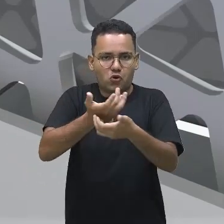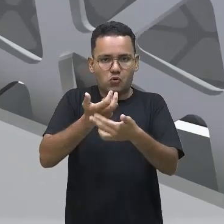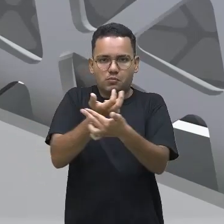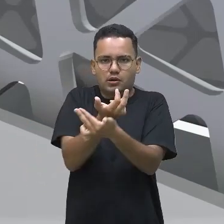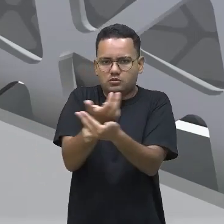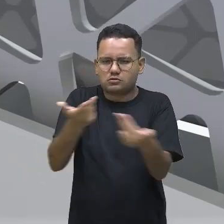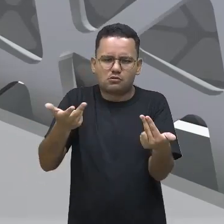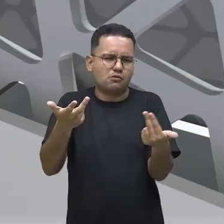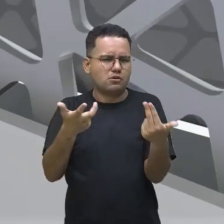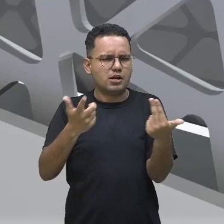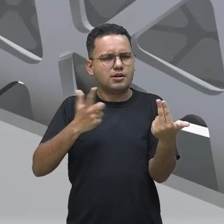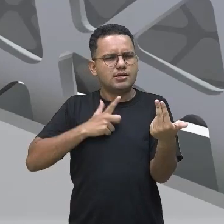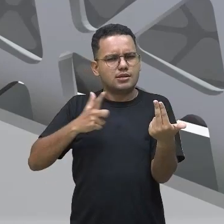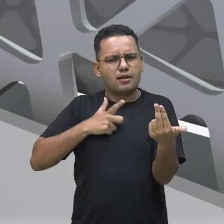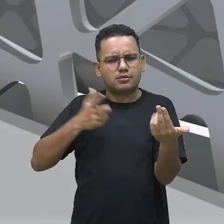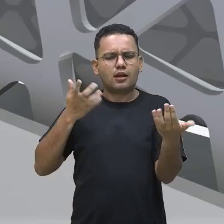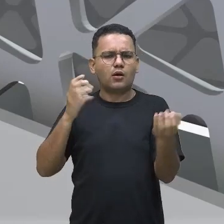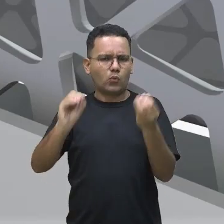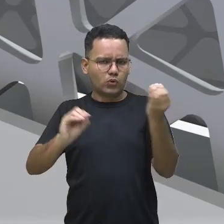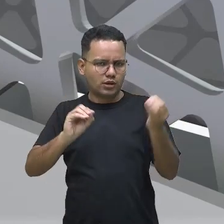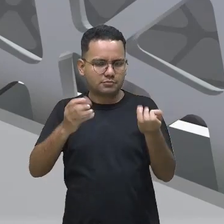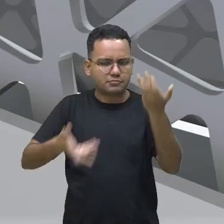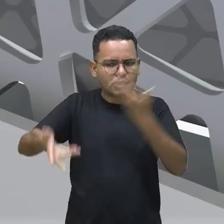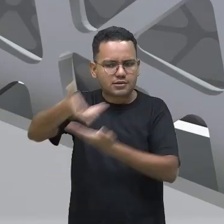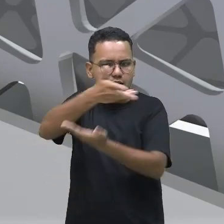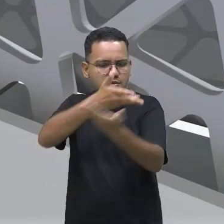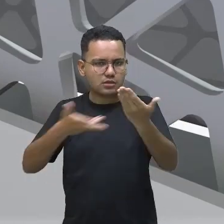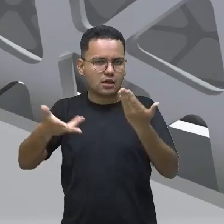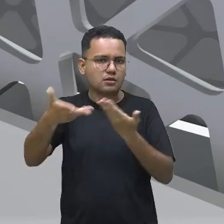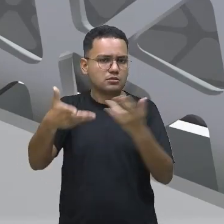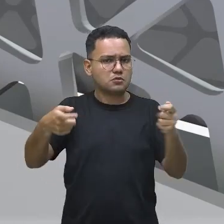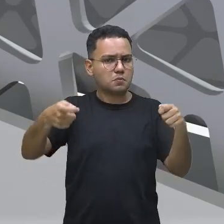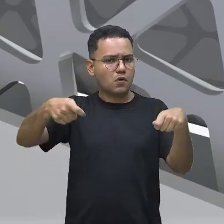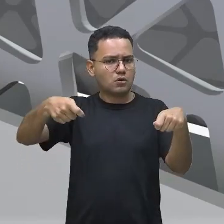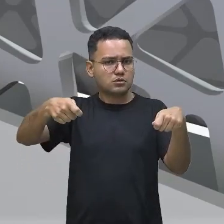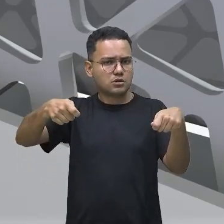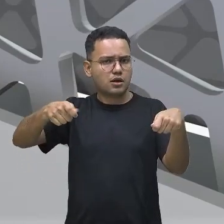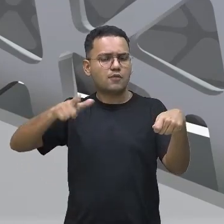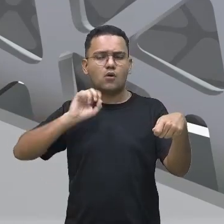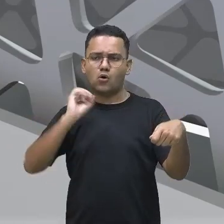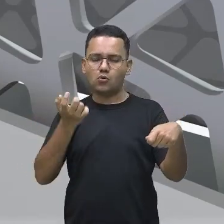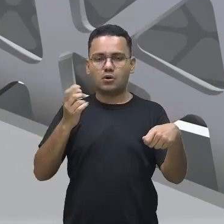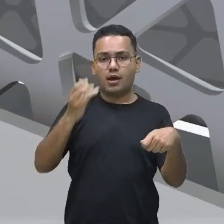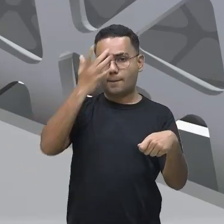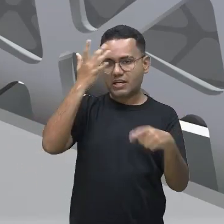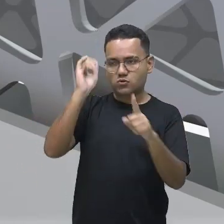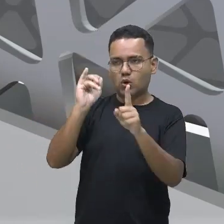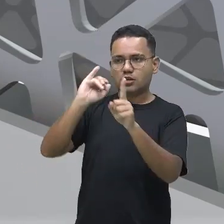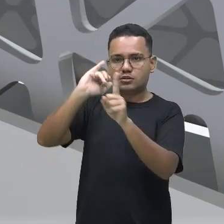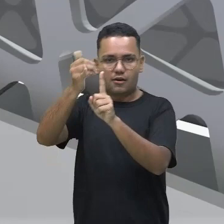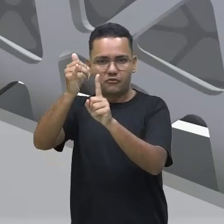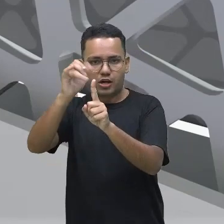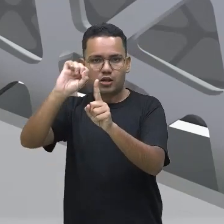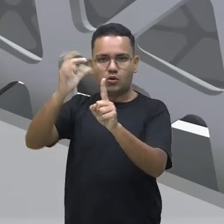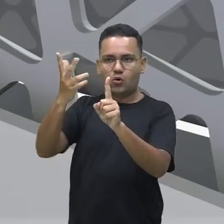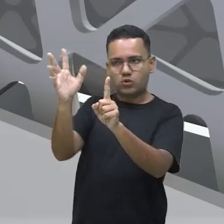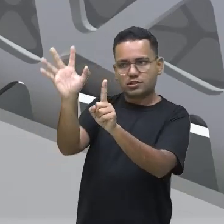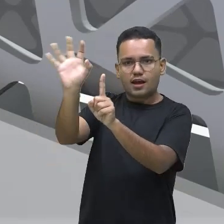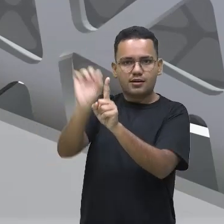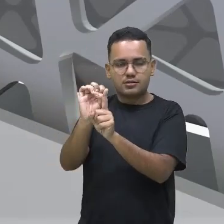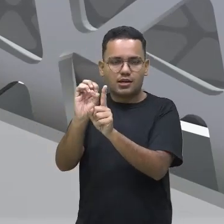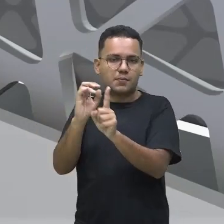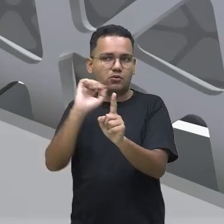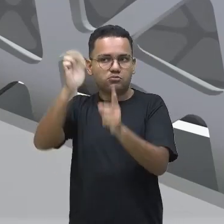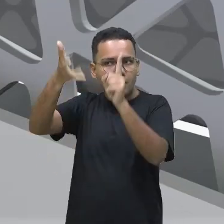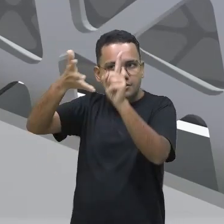é compartilhar com o outro, com o emissor, né? O emissor quer compartilhar uma coisa